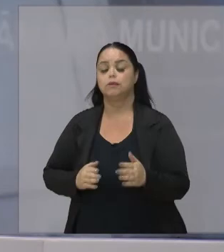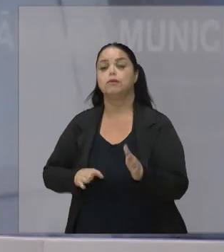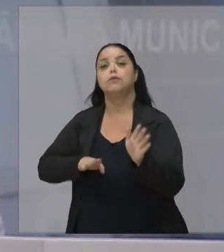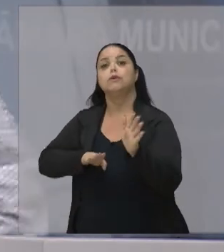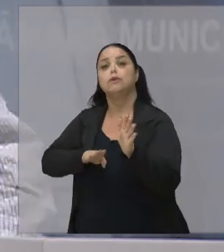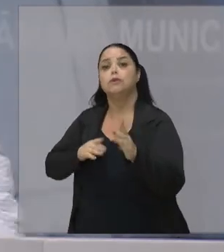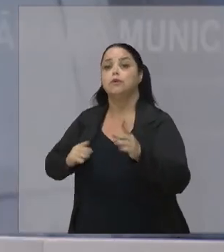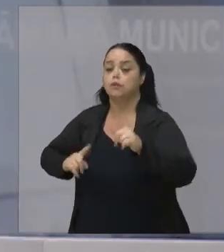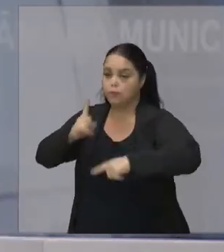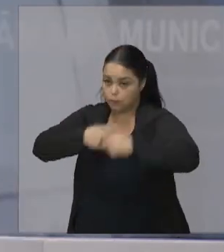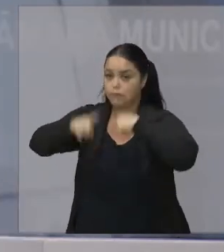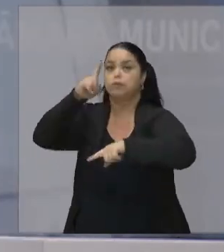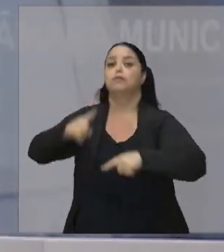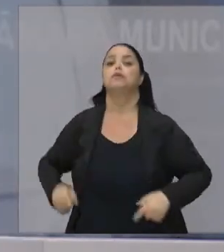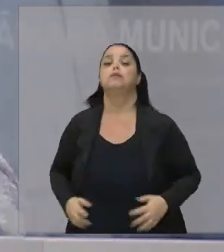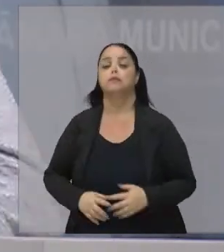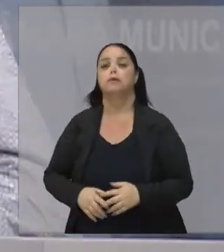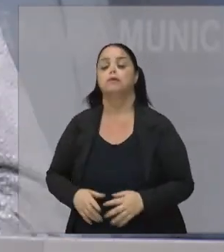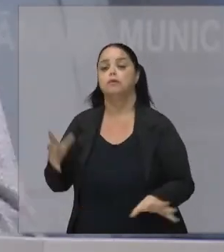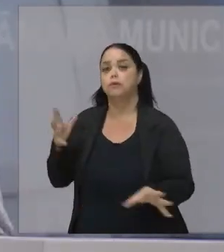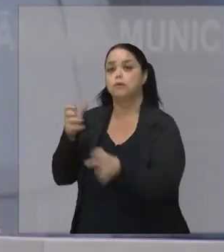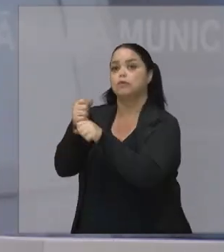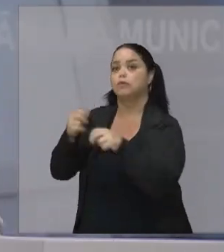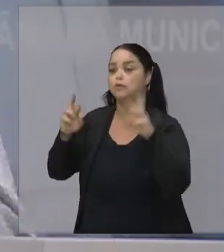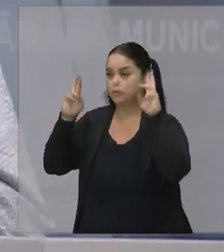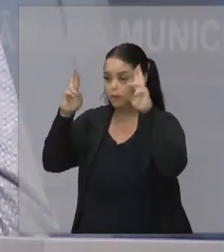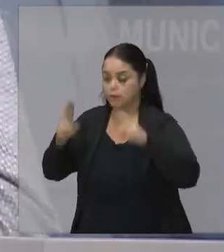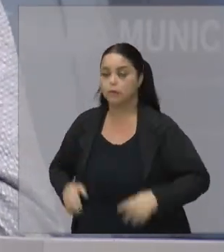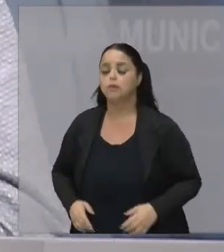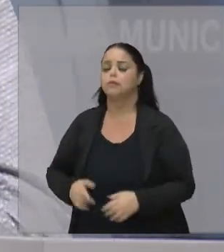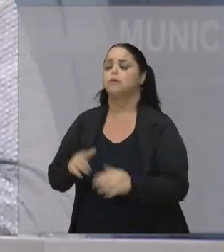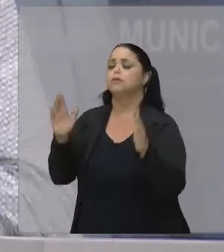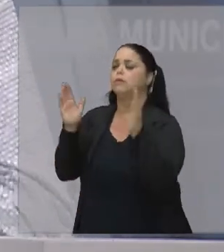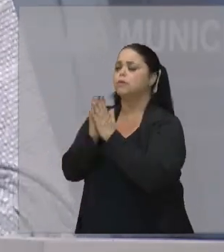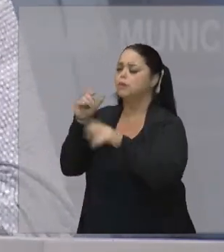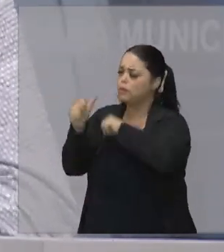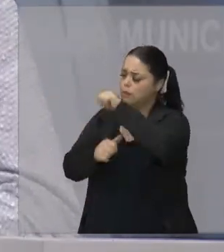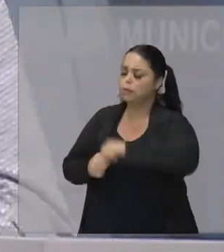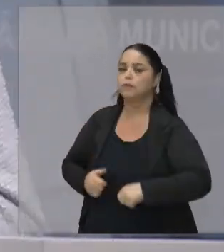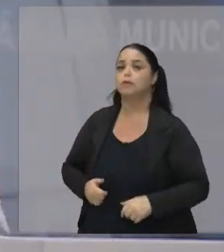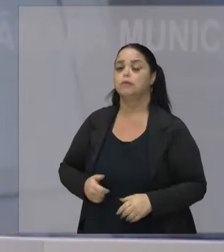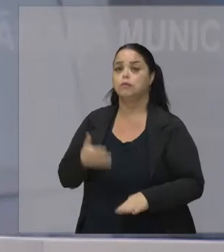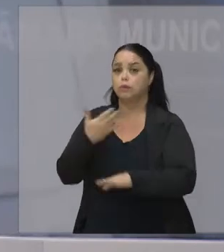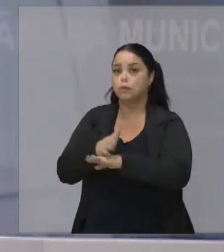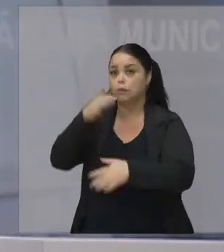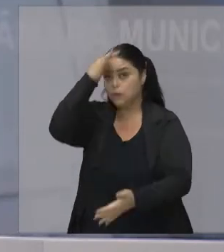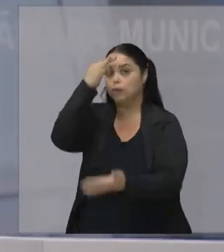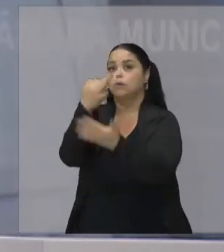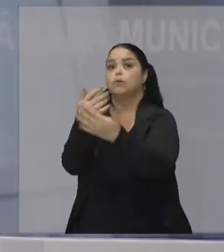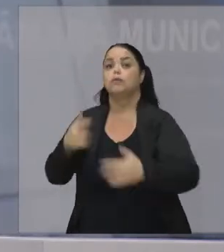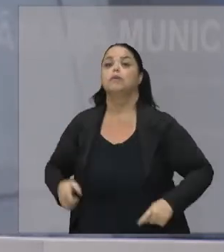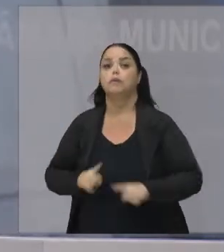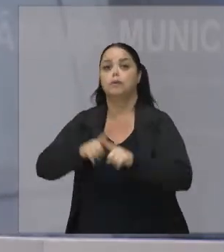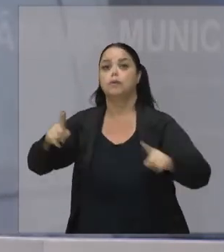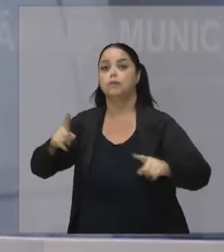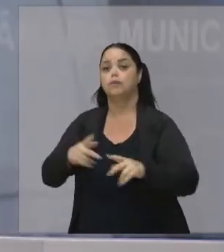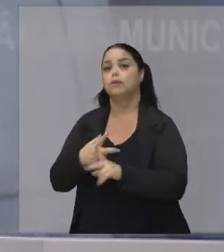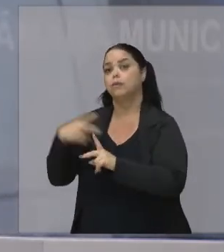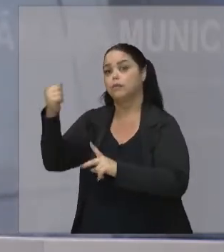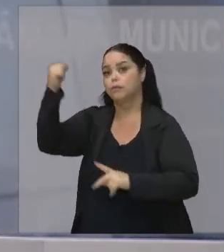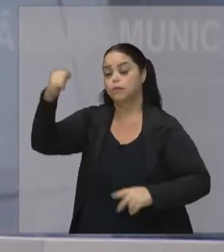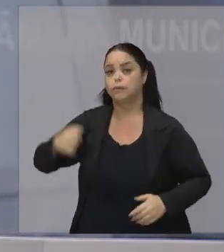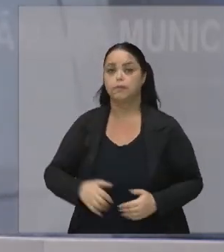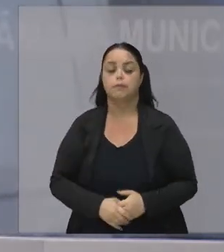e de em razão da nossa confiança, da nossa esperança em Ti, nos tornarmos no exercício da fé, mais que vencedores.